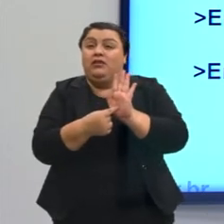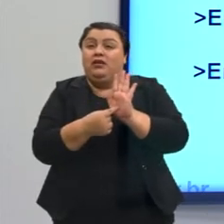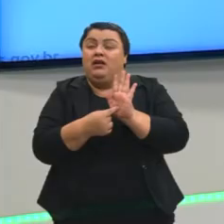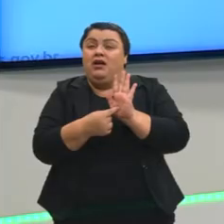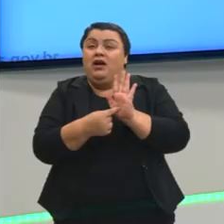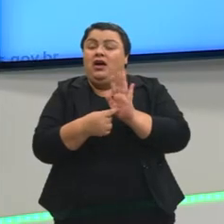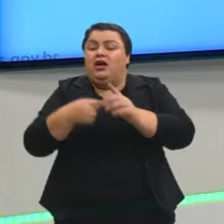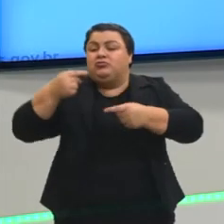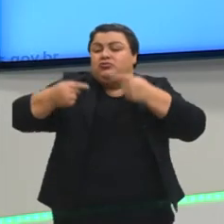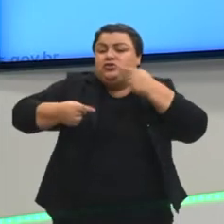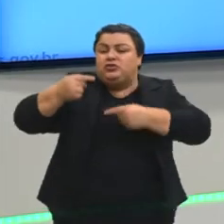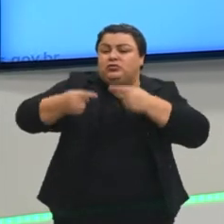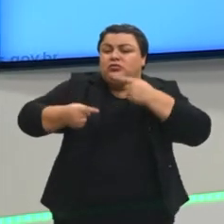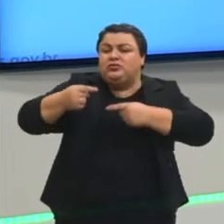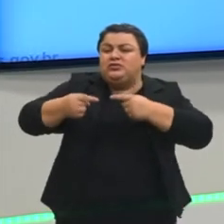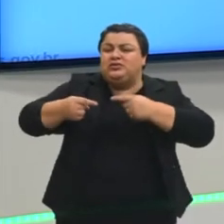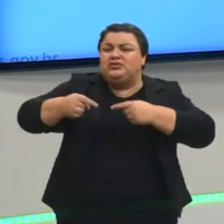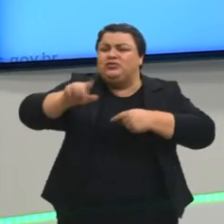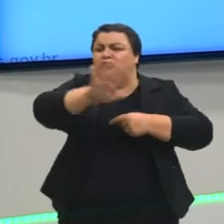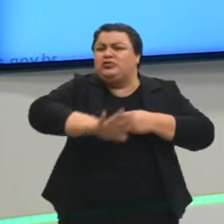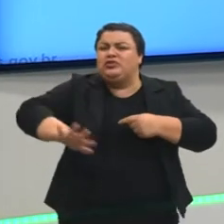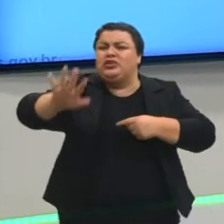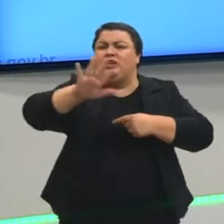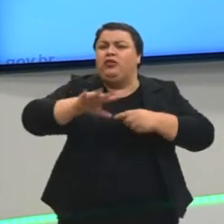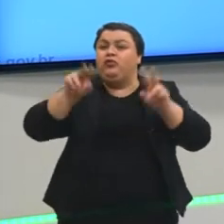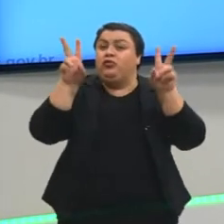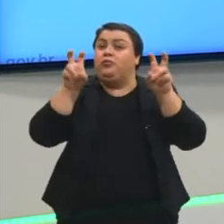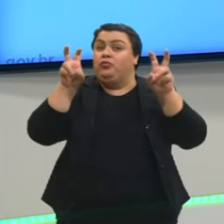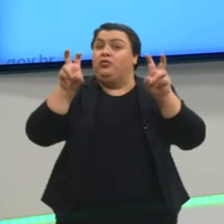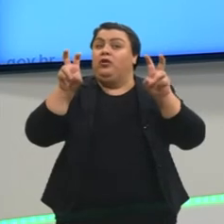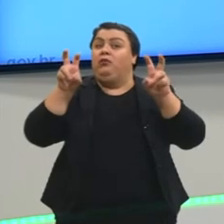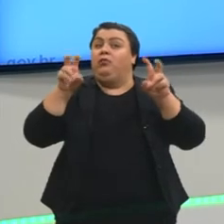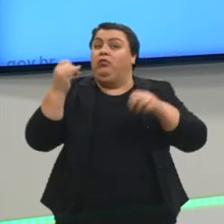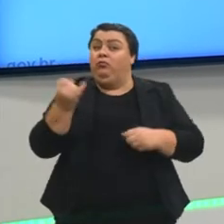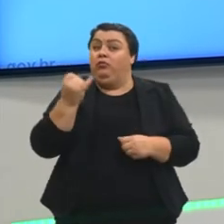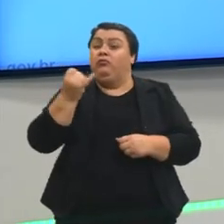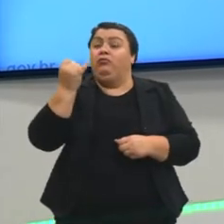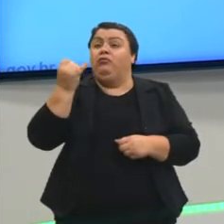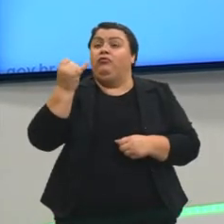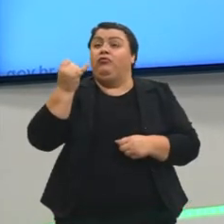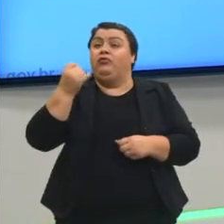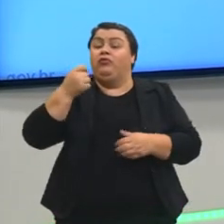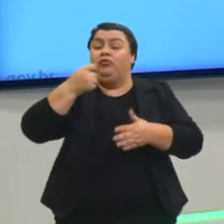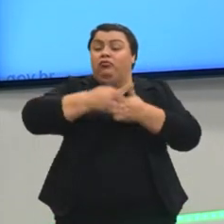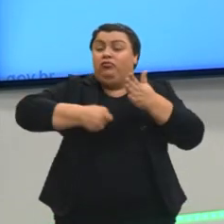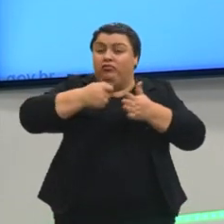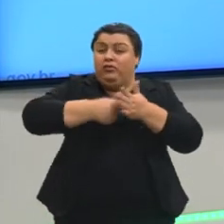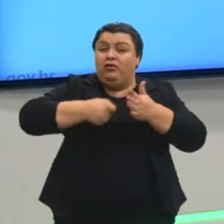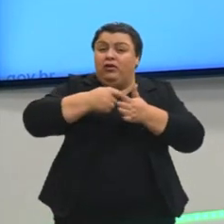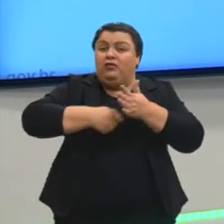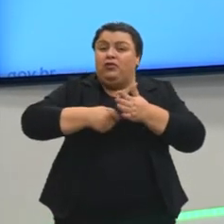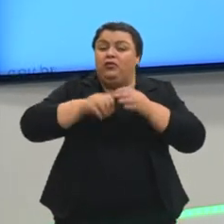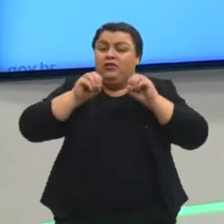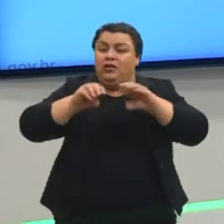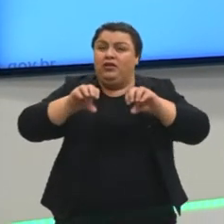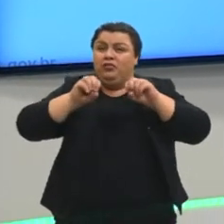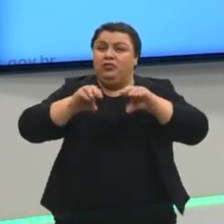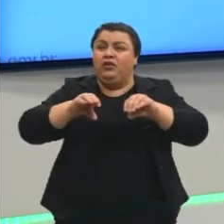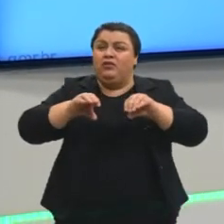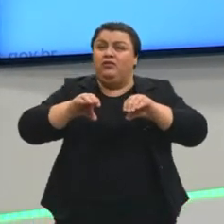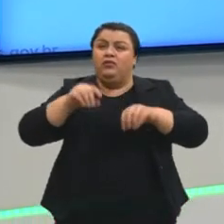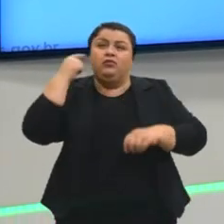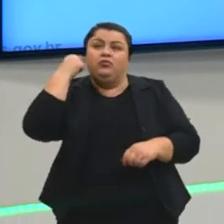a discussão pública sobre um tema que é extremamente relevante, né? São os desafios na educação